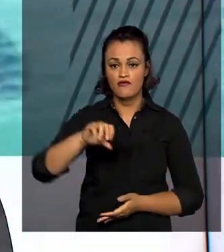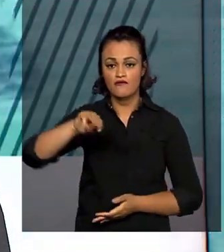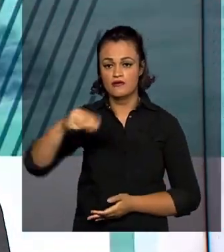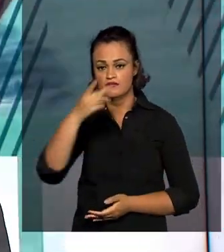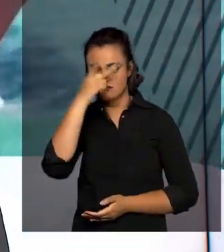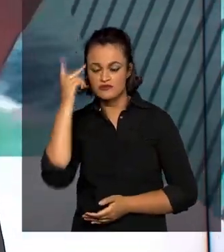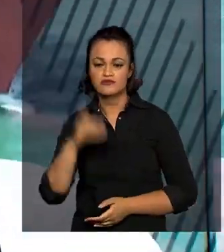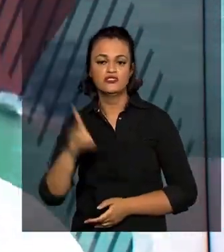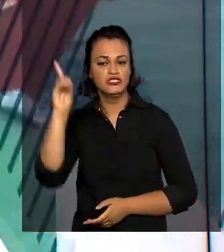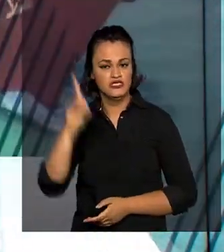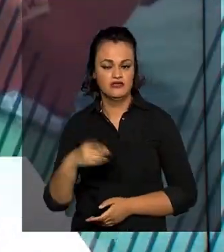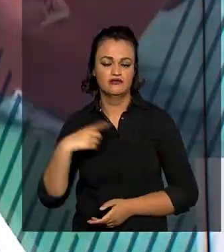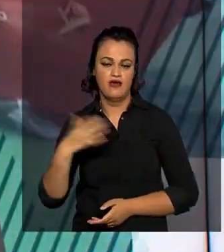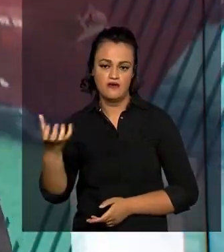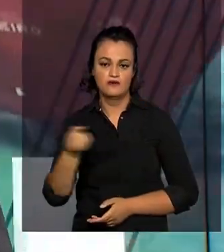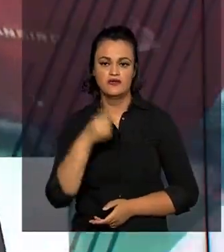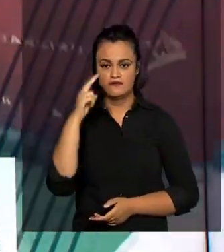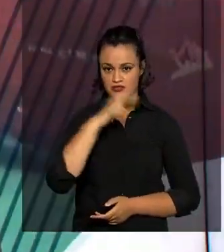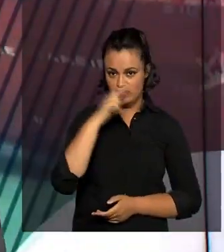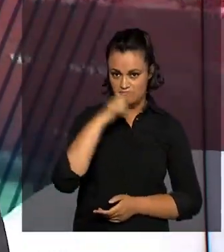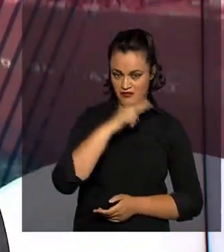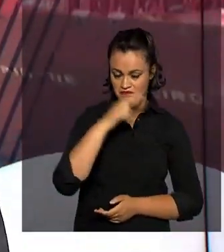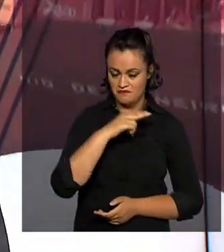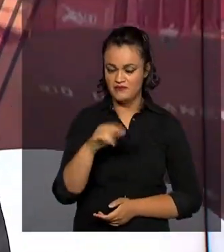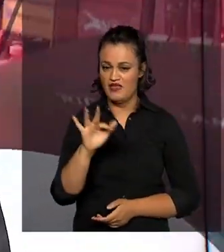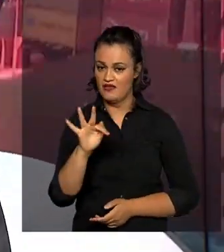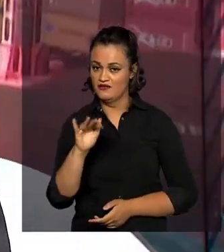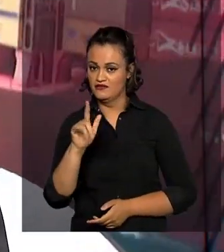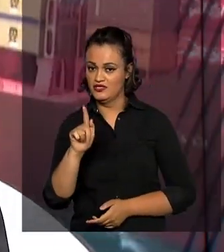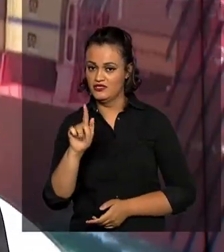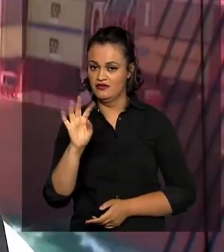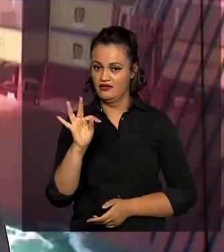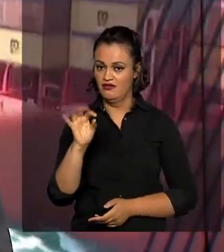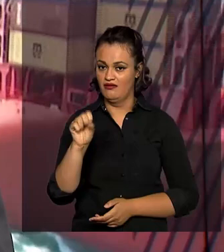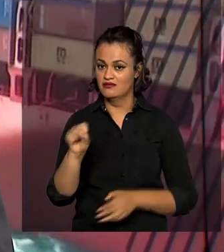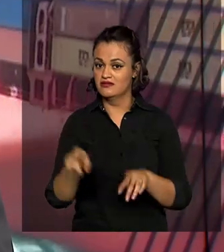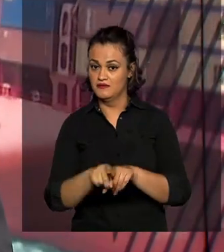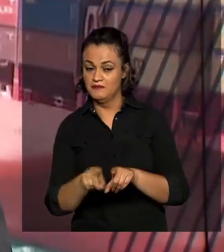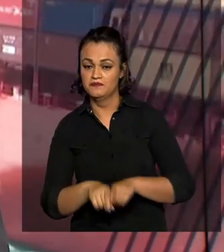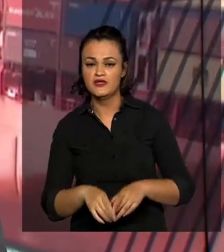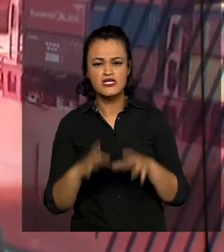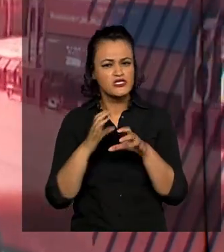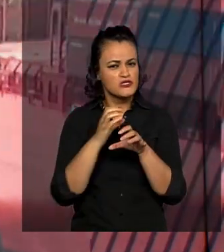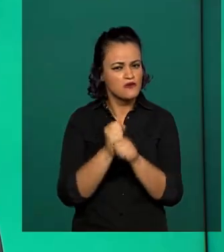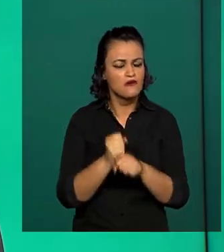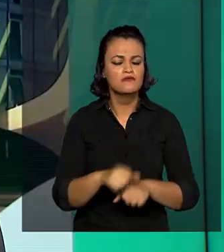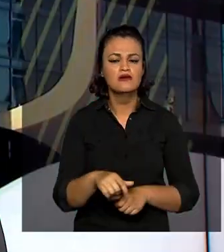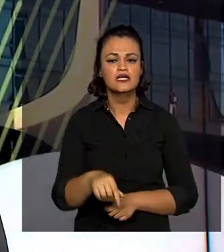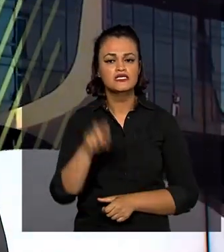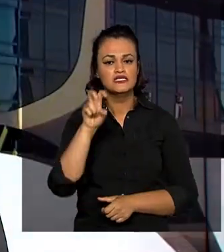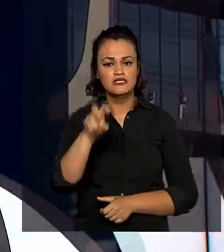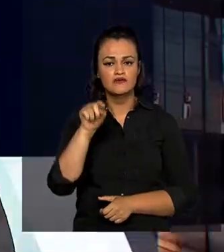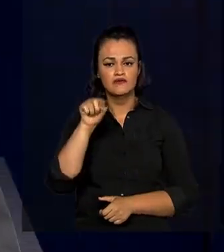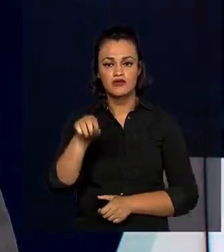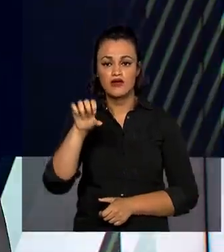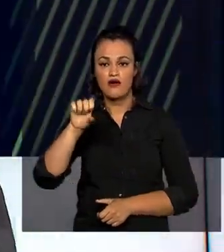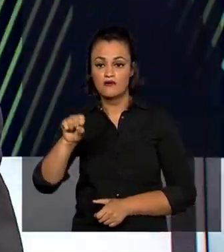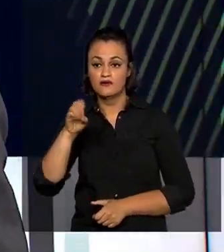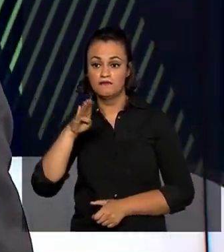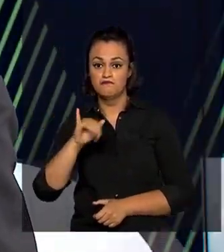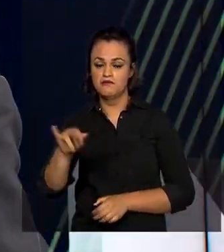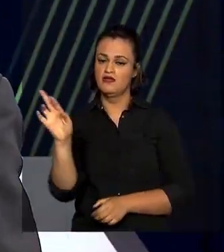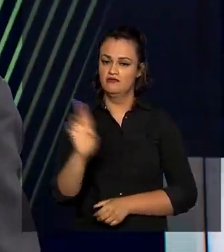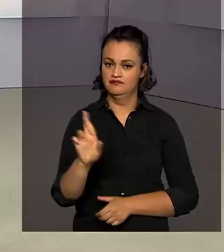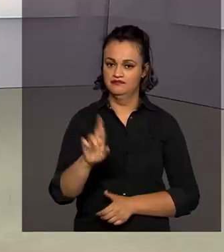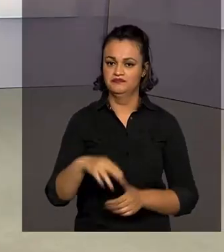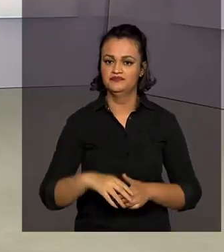do auxílio emergencial e do saque emergencial do FGTS. Ao todo, os benefícios somam 5,8 bilhões de